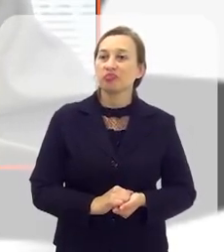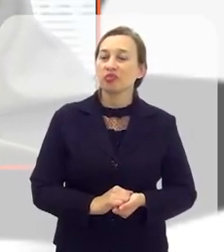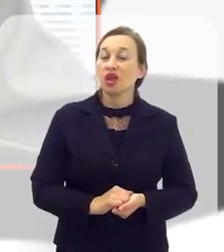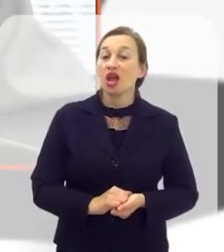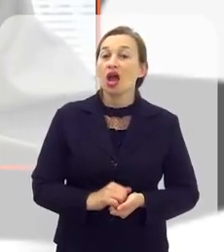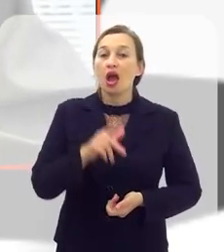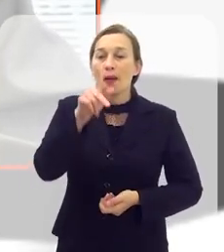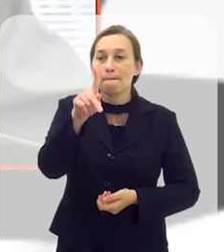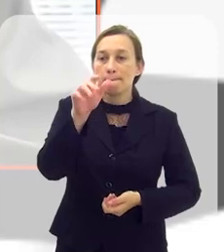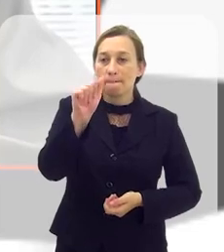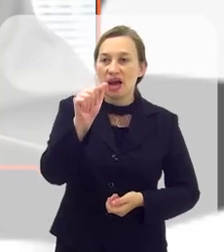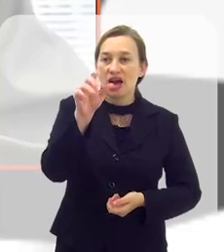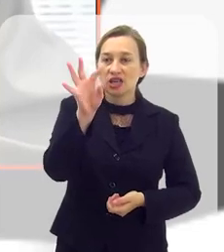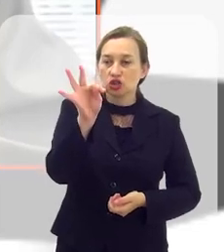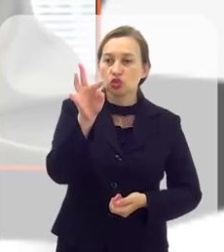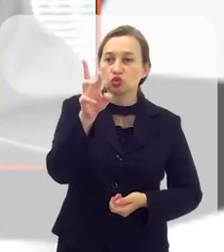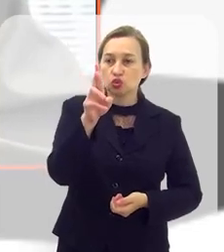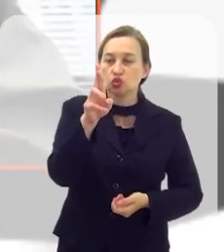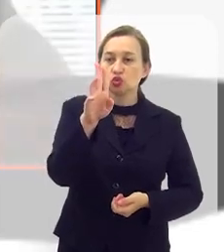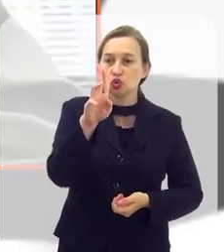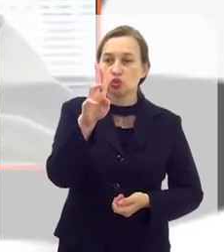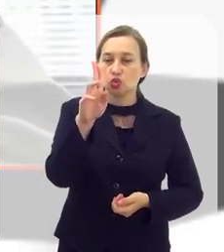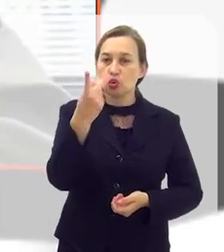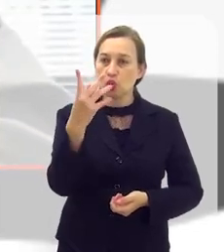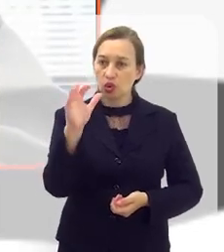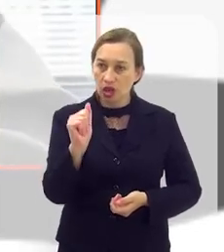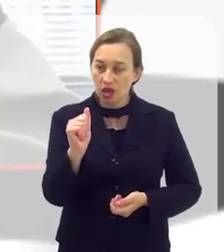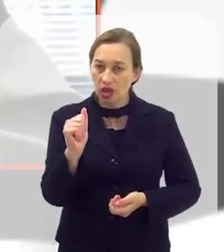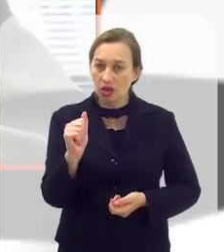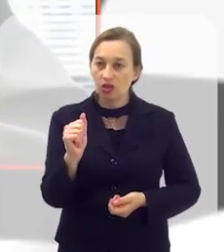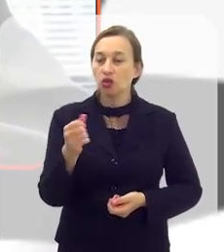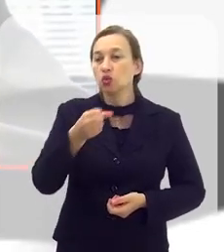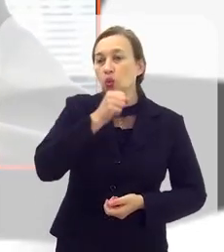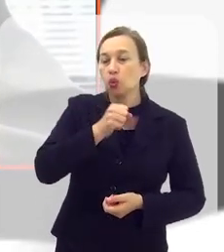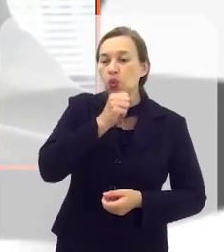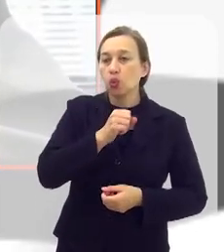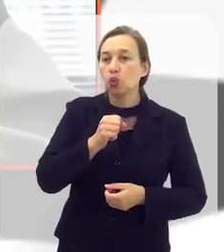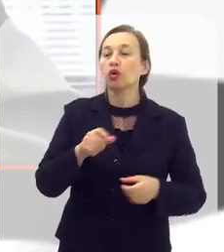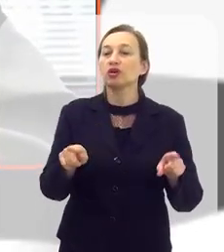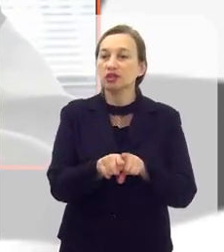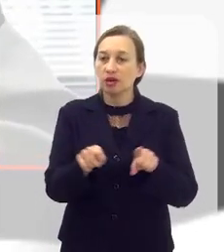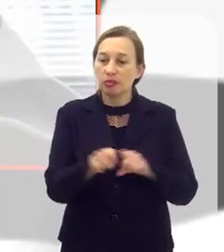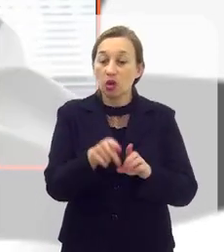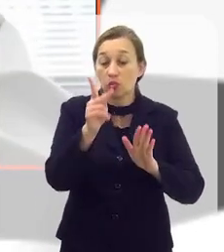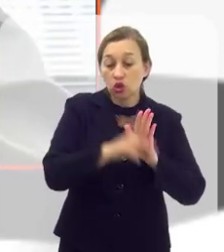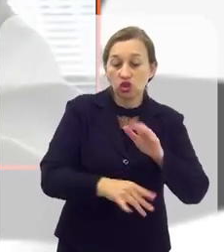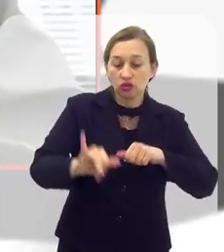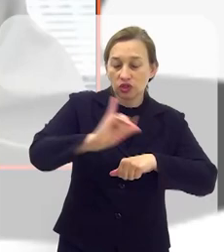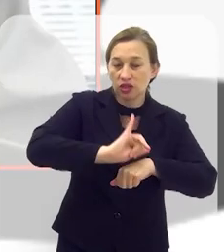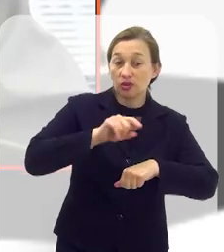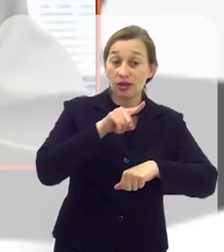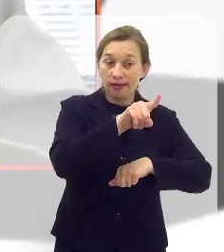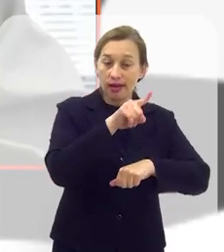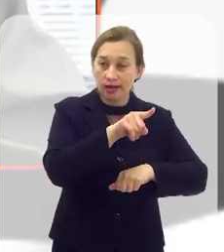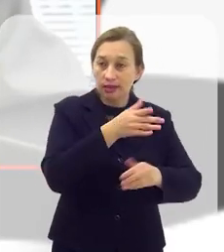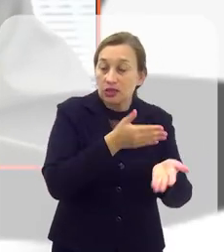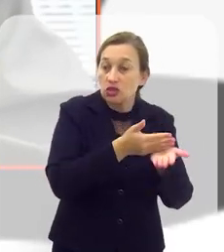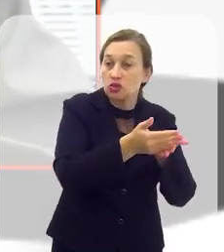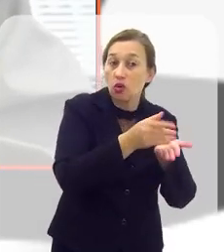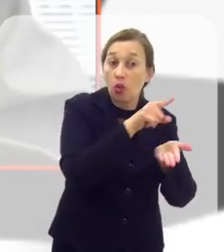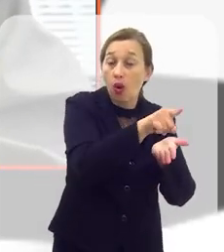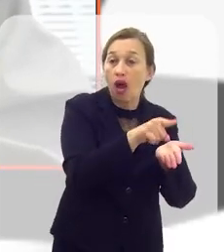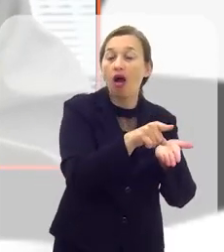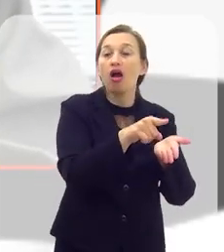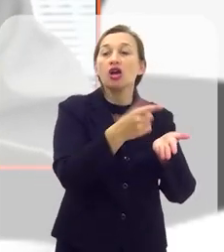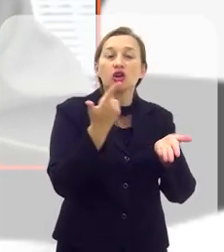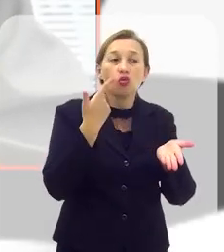a patrulha do idoso, também é um projeto de volta redonda que deu certo, foi implantado lá e